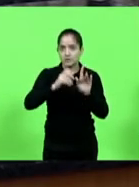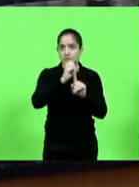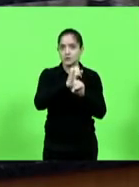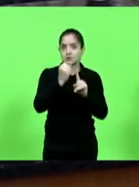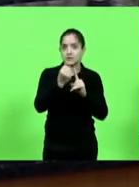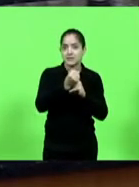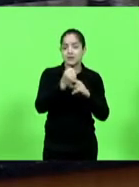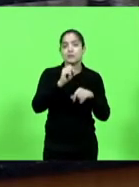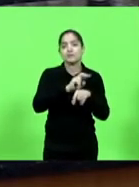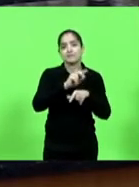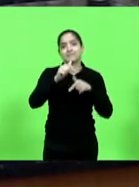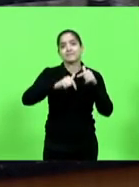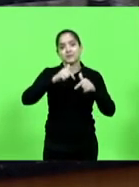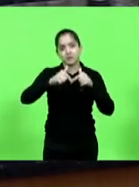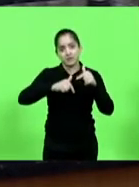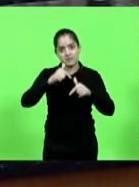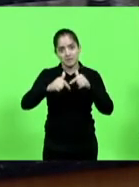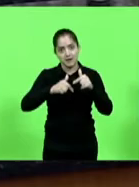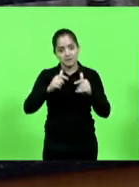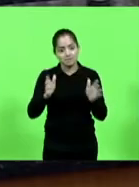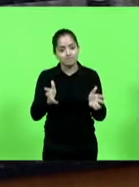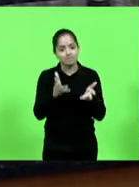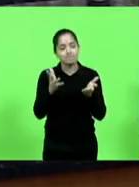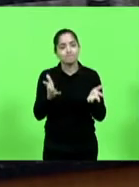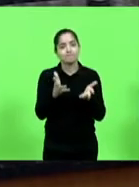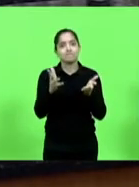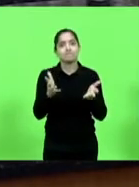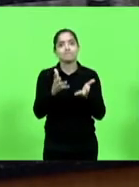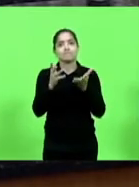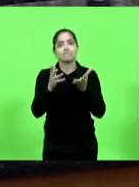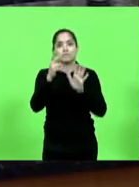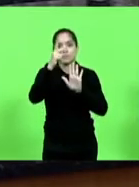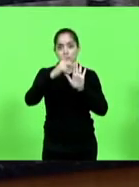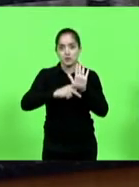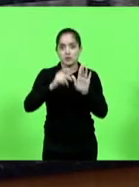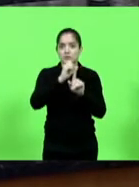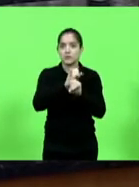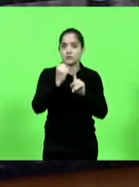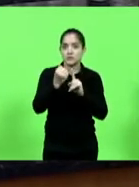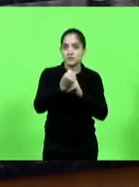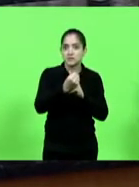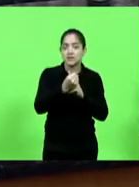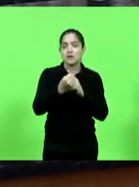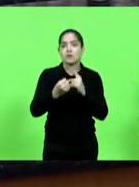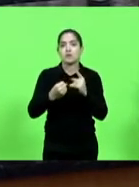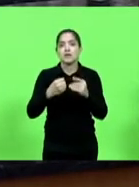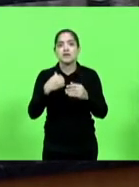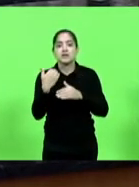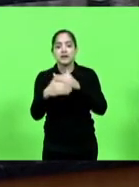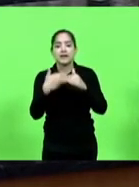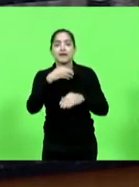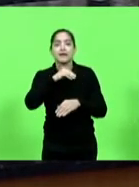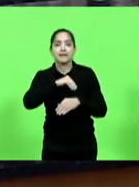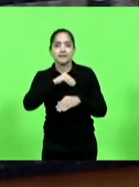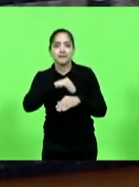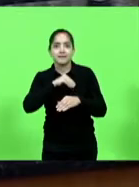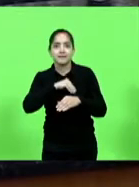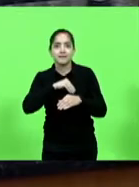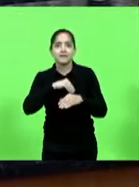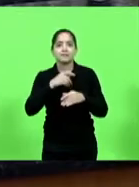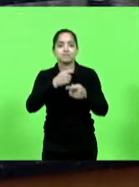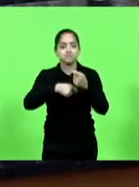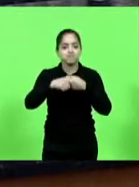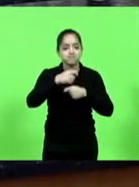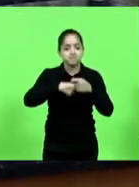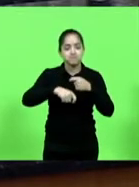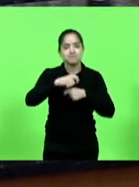emprego. O senhor é o promotor deste grande programa social que é dar emprego, gerar renda no nosso Estado. Então, meus parabéns para o